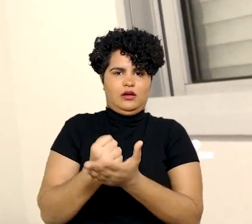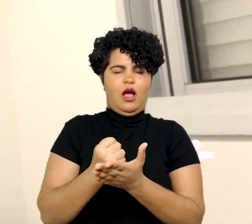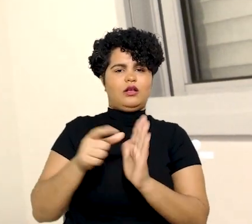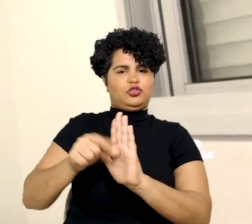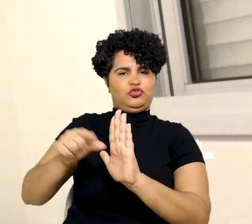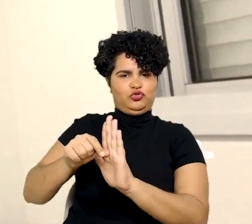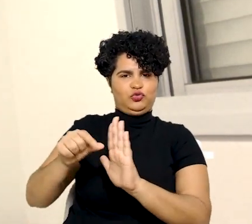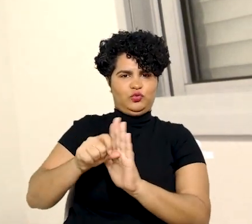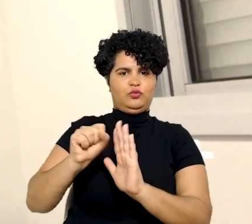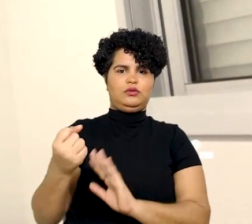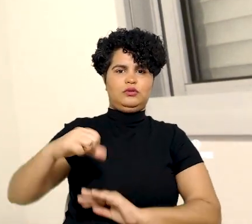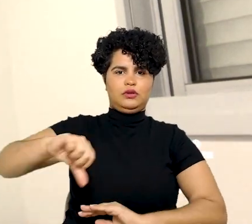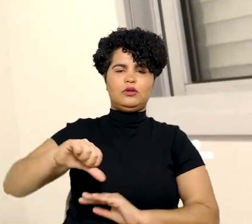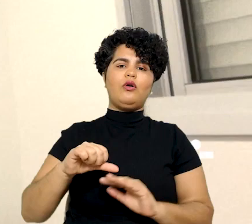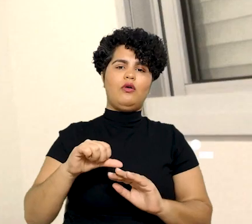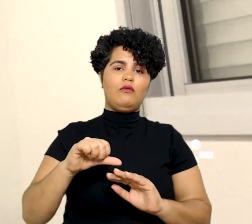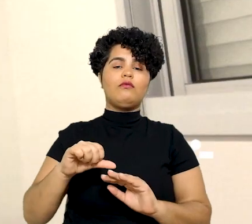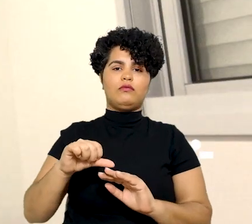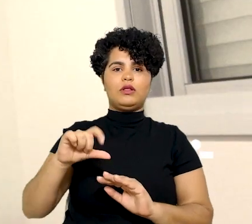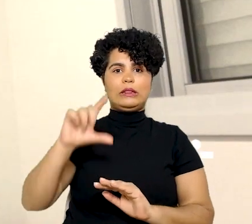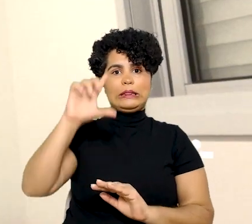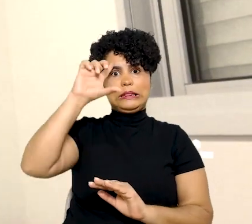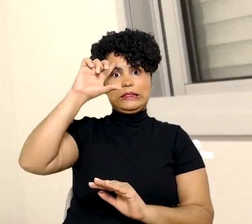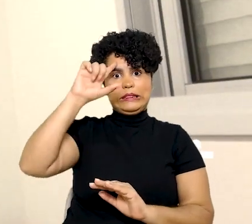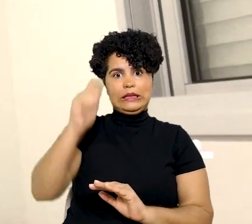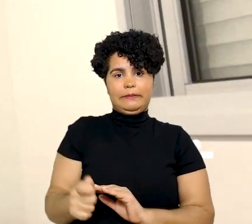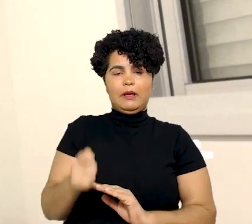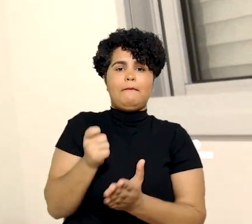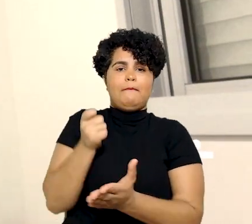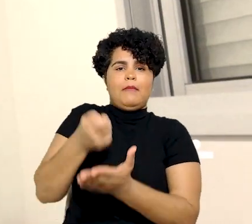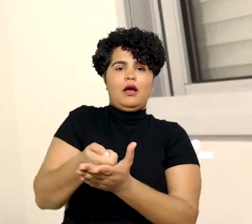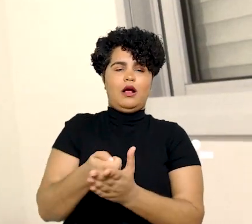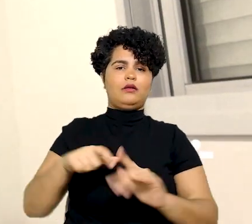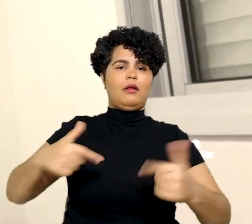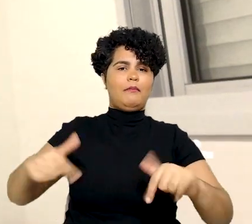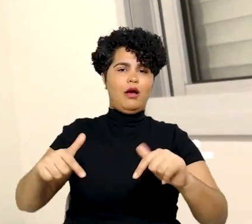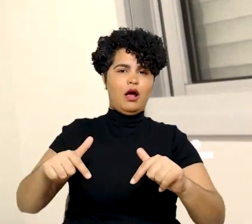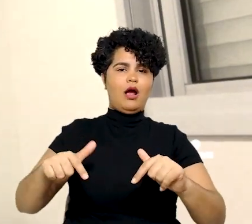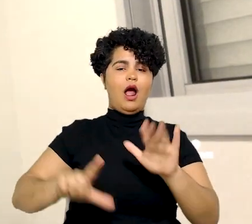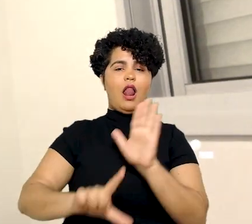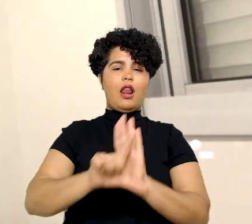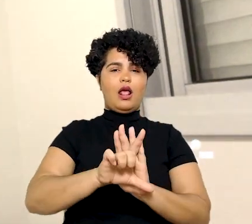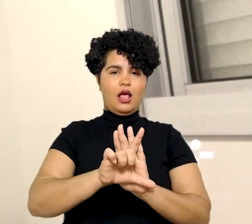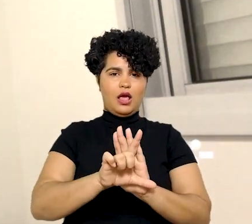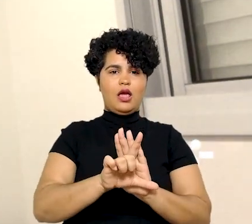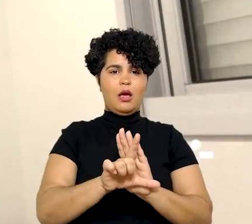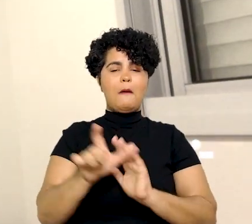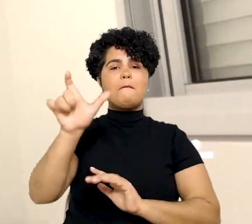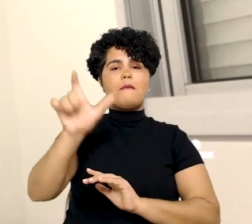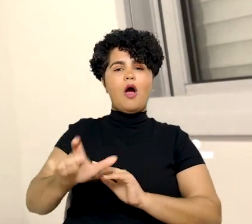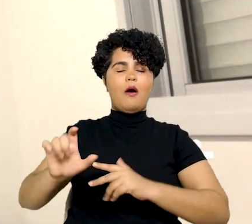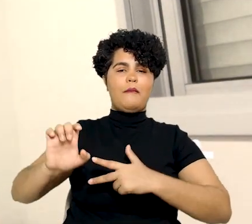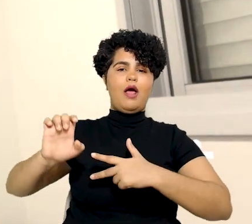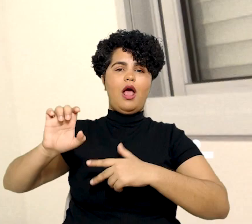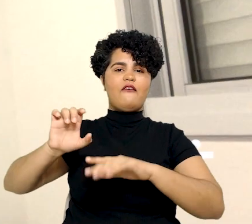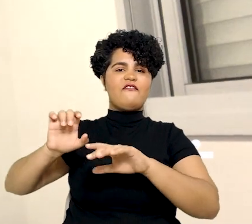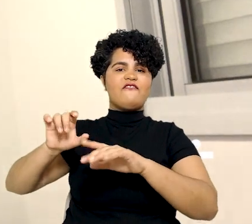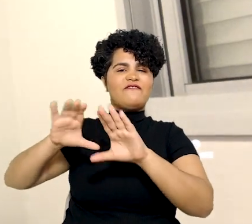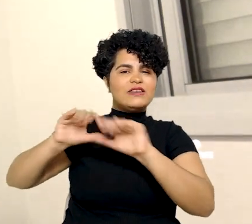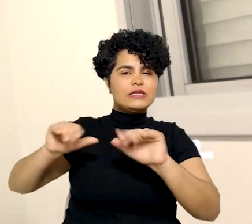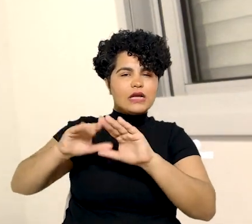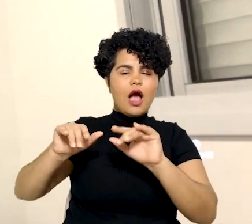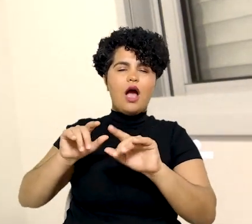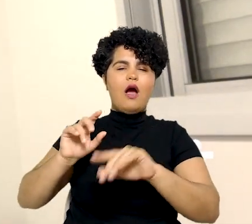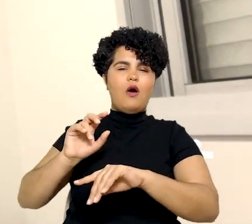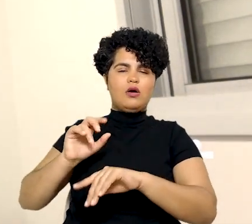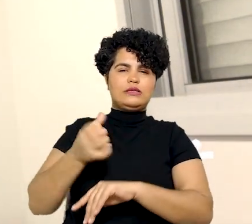execução trabalhista naquilo que não confrontar com os princípios que regem o direito do trabalho a lei dos executivos fiscais, a lei